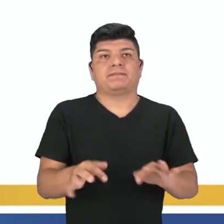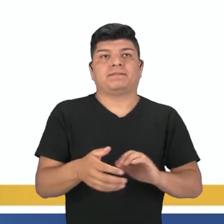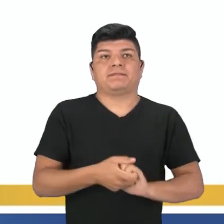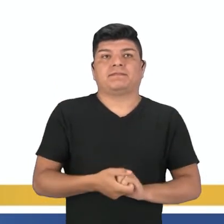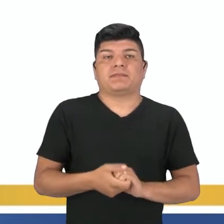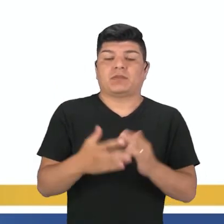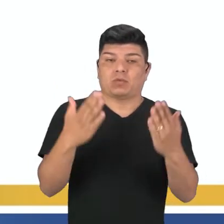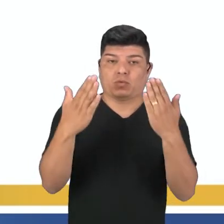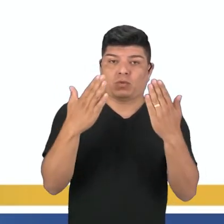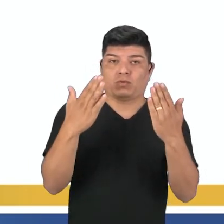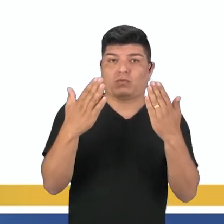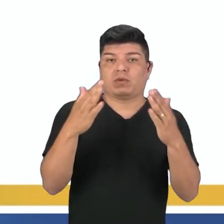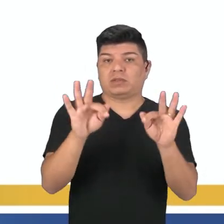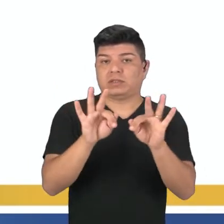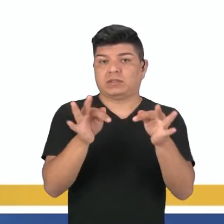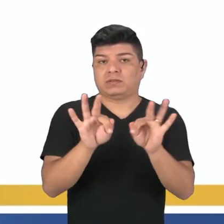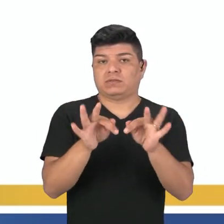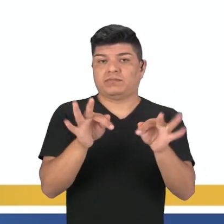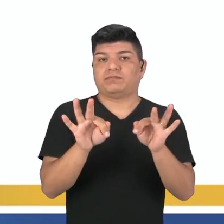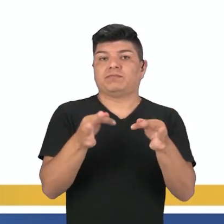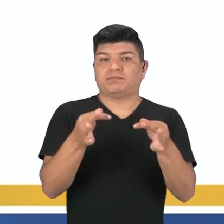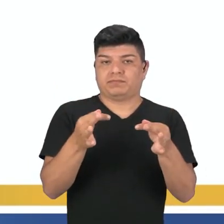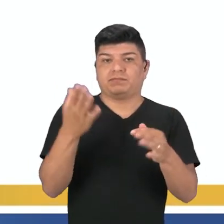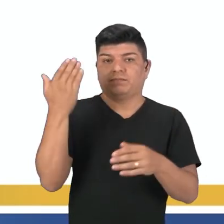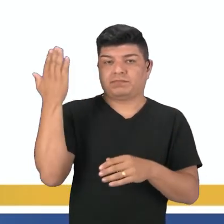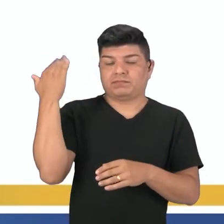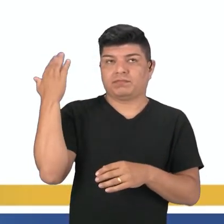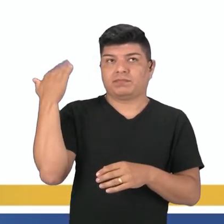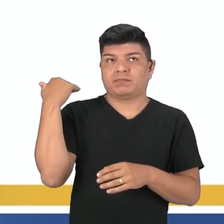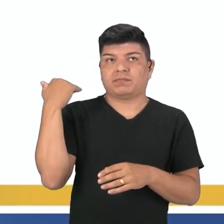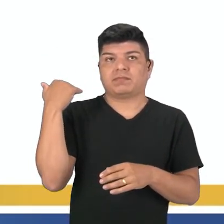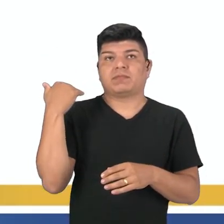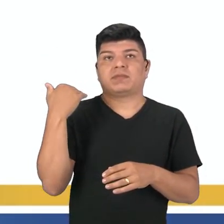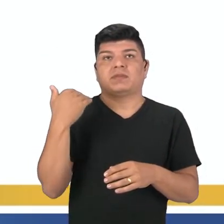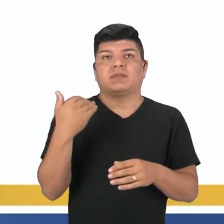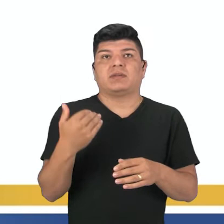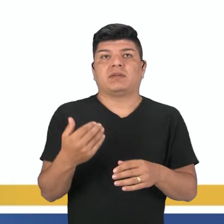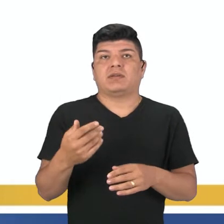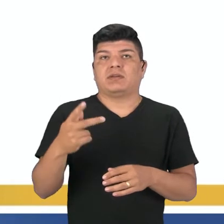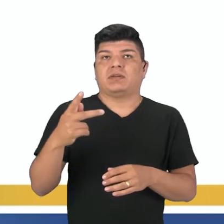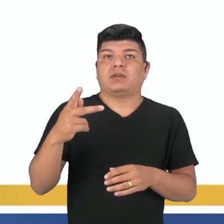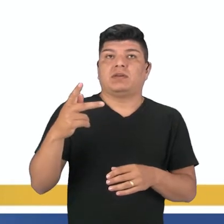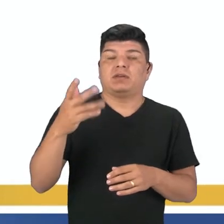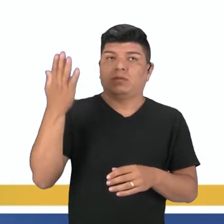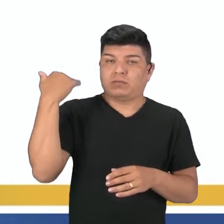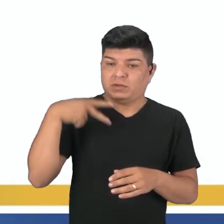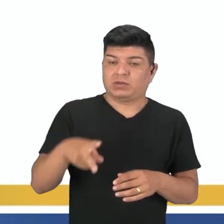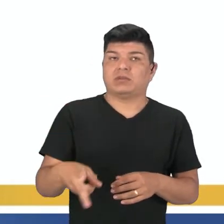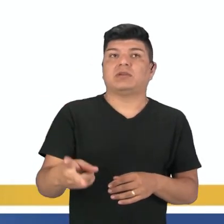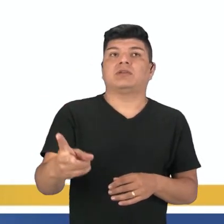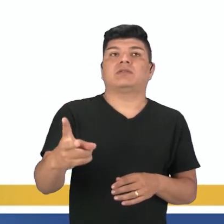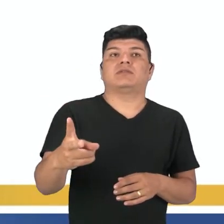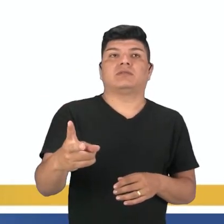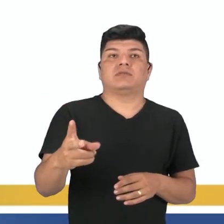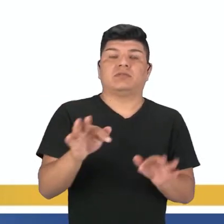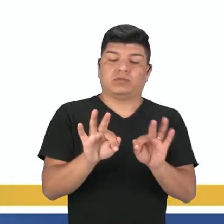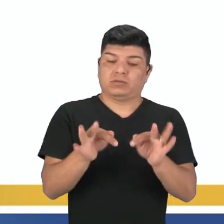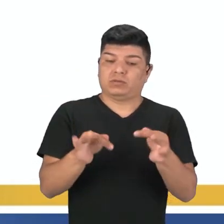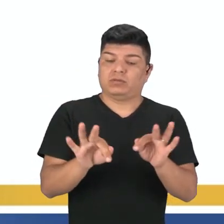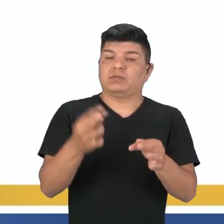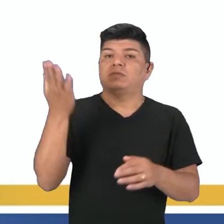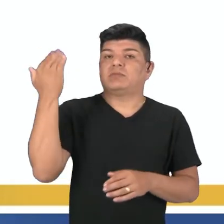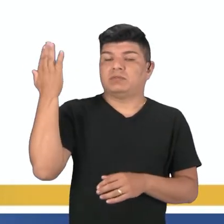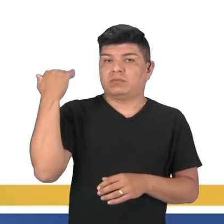comparação simples aí do passado simples, que é o simple past, e o past continuous, onde o simple past foi uma ação que